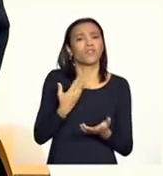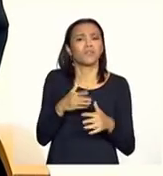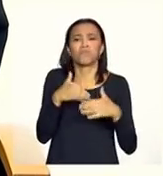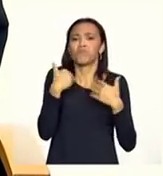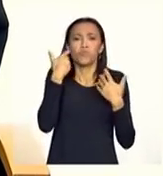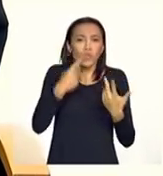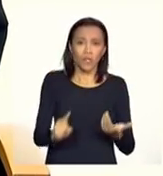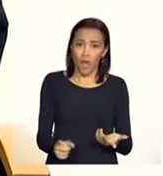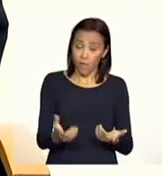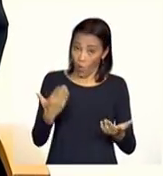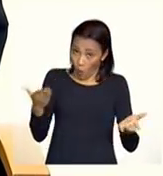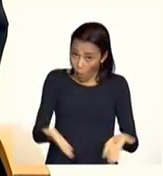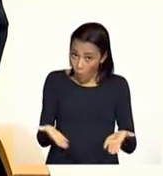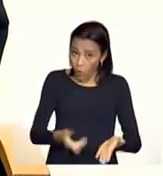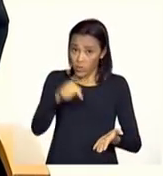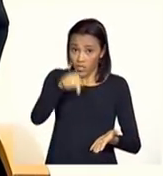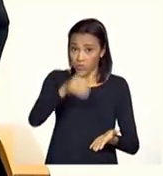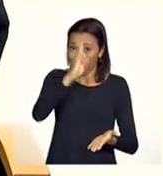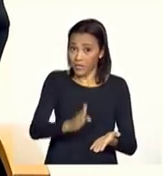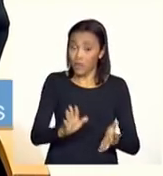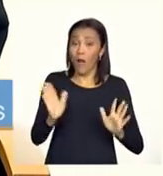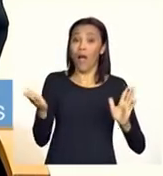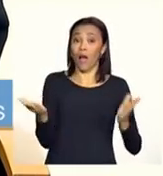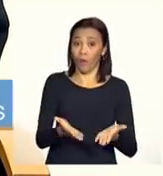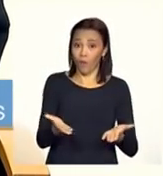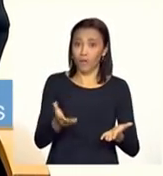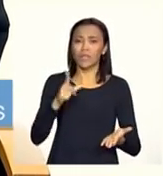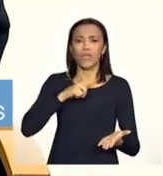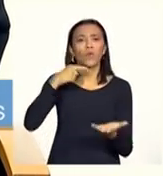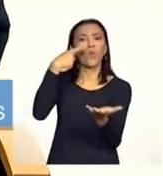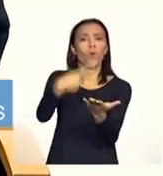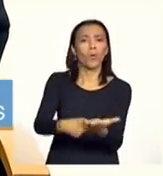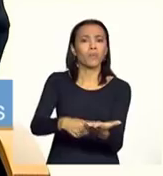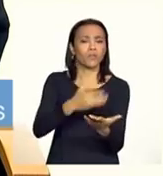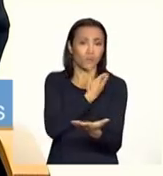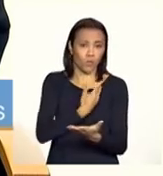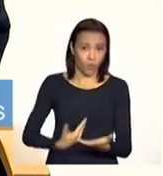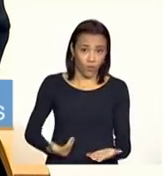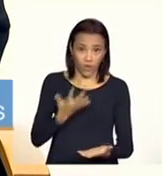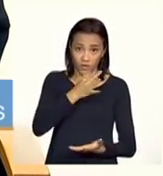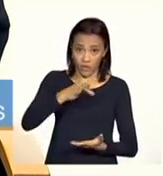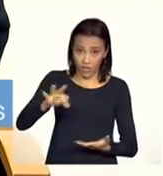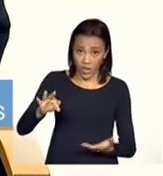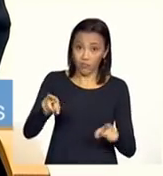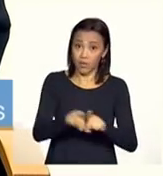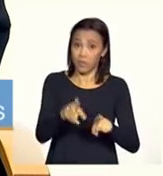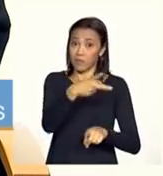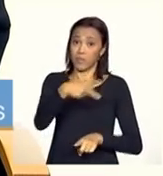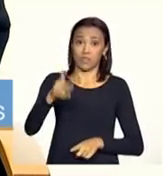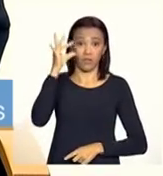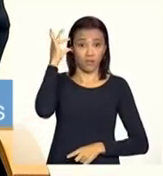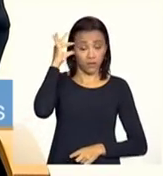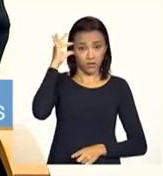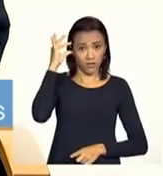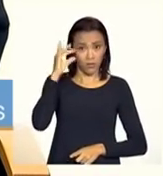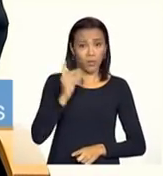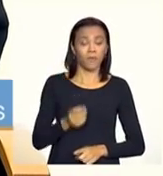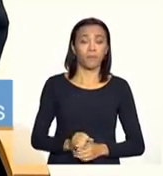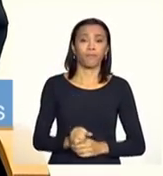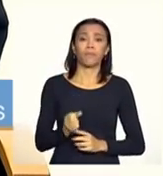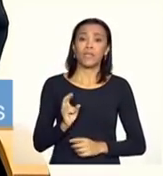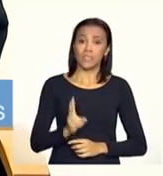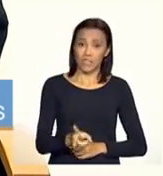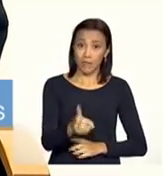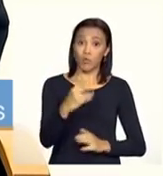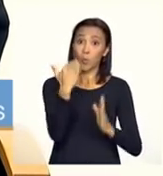Nós estamos num momento hoje no Brasil em que há um compromisso do governo federal, da presidenta Dilma, através de um